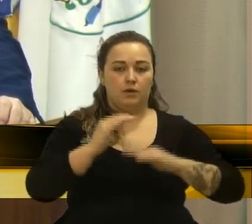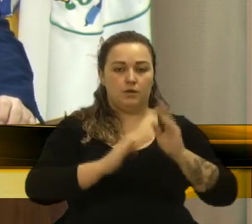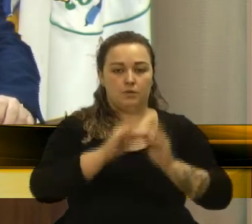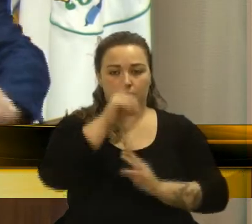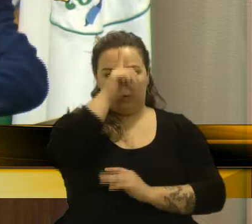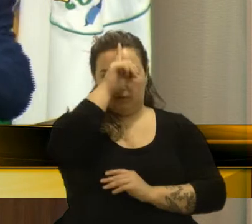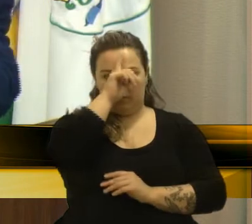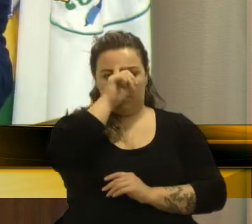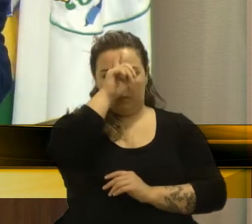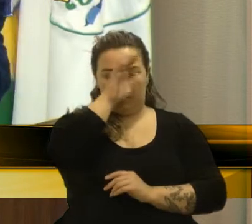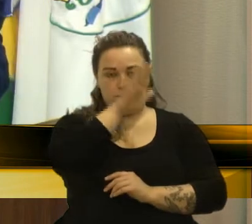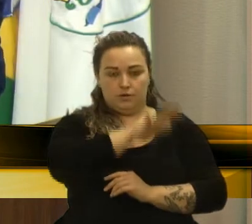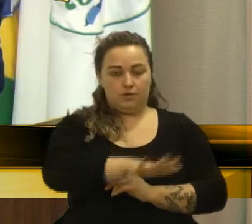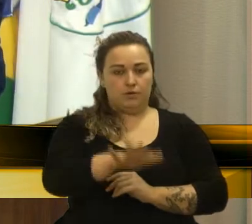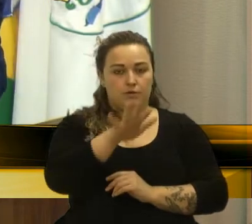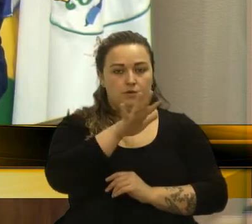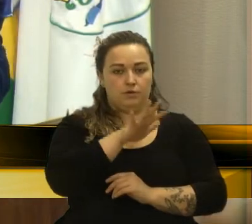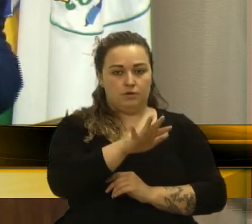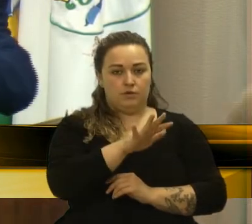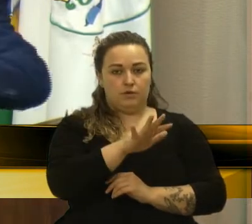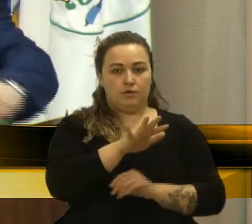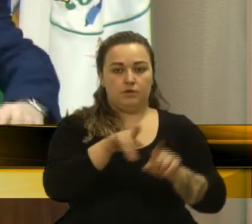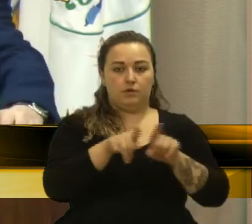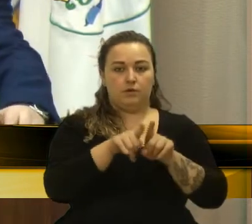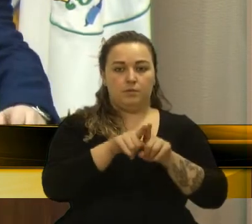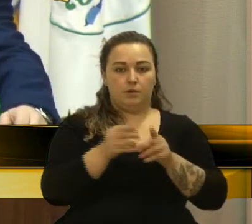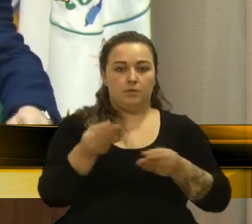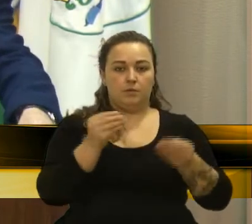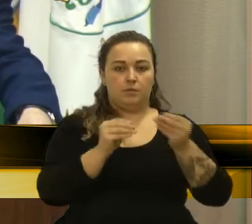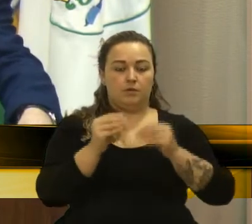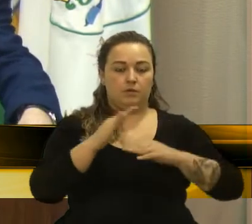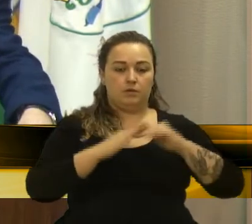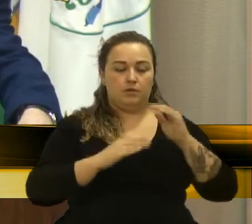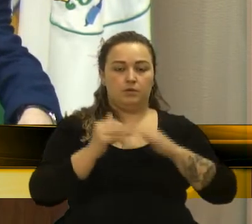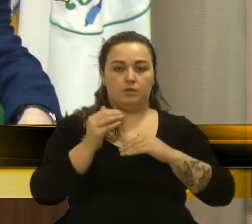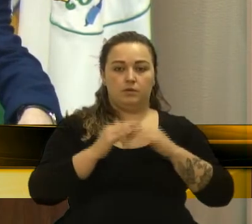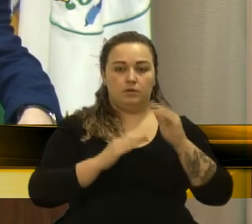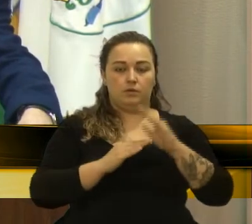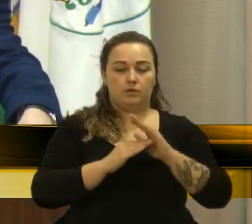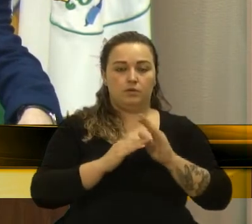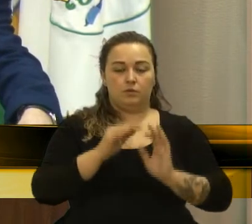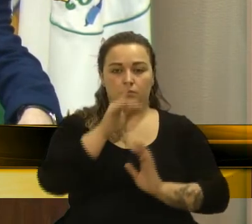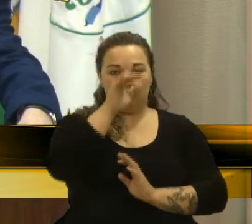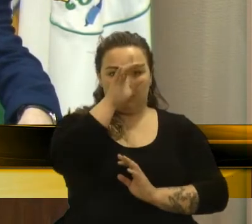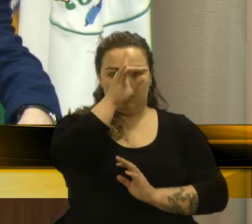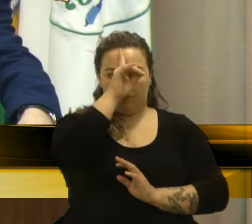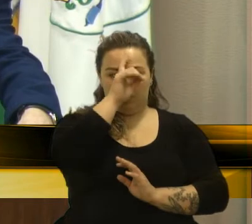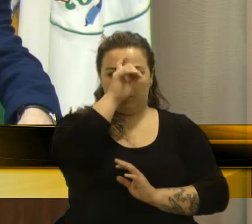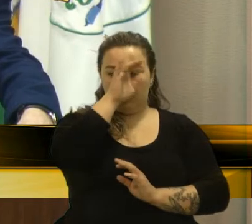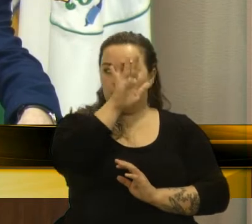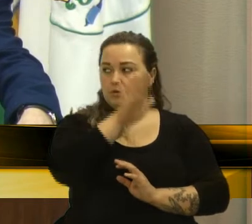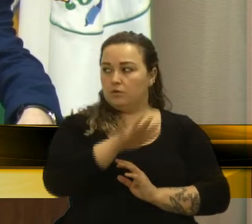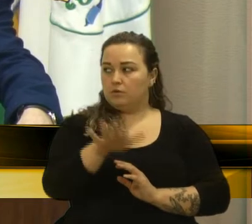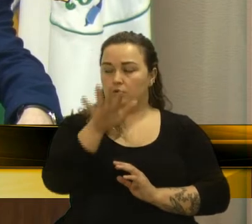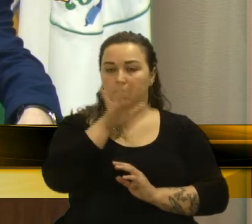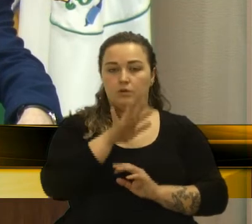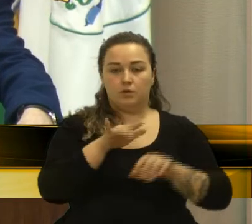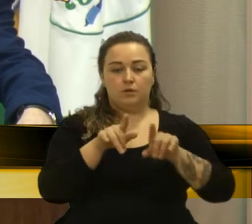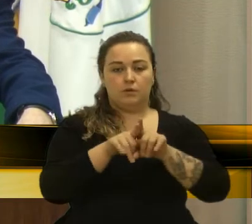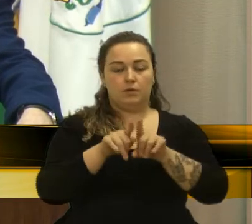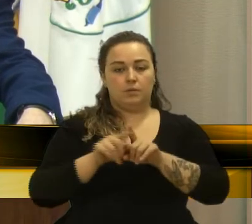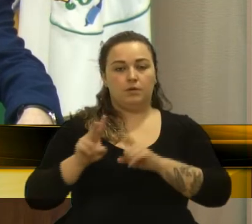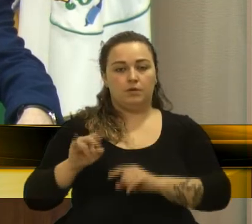a manutenção dos serviços, tanto no hospital geral, hospital Pompei e hospital Virvi, que também é